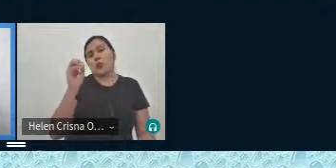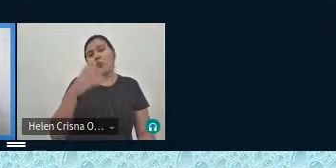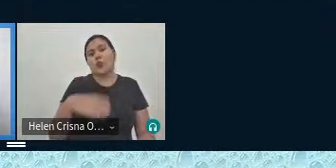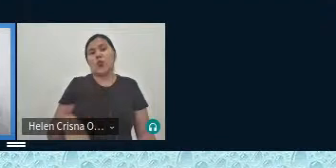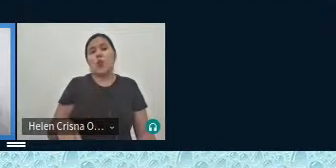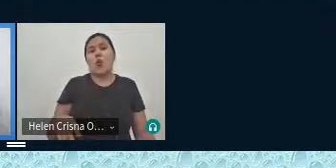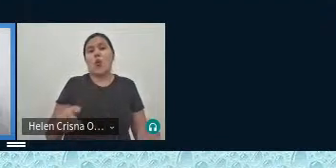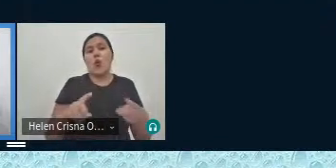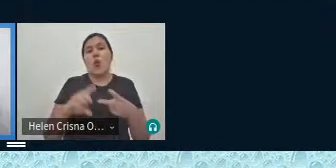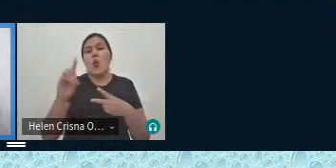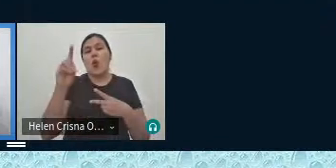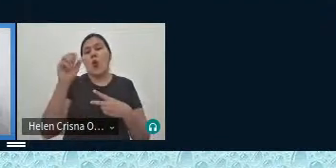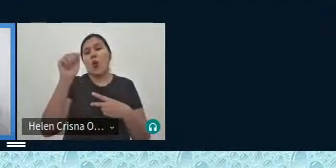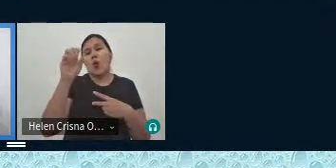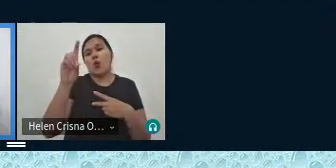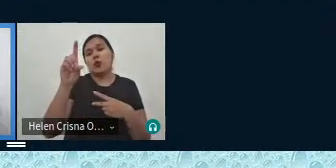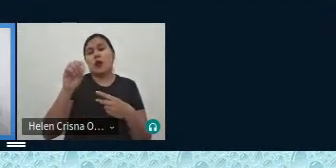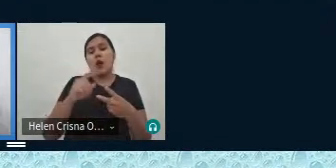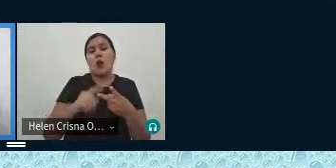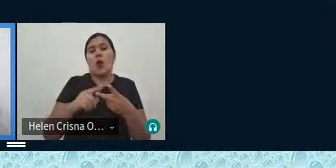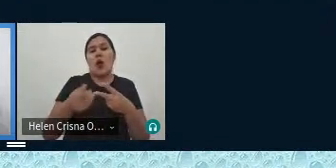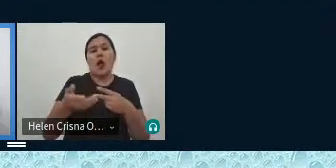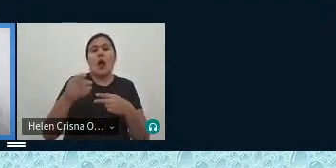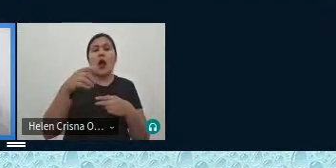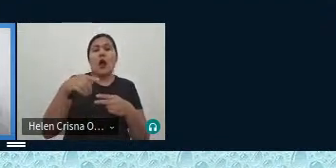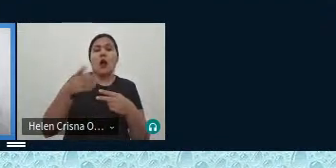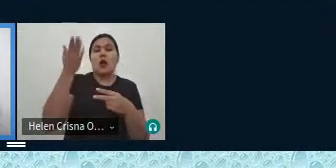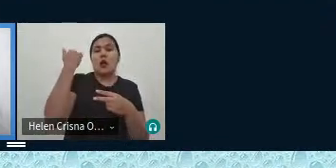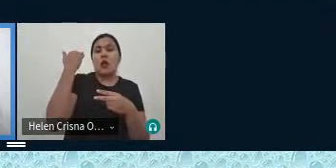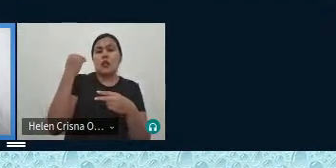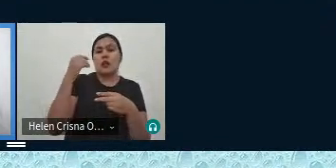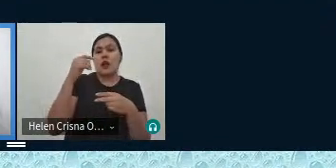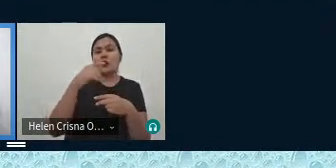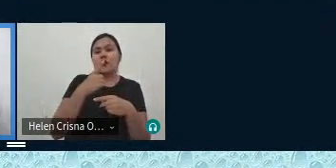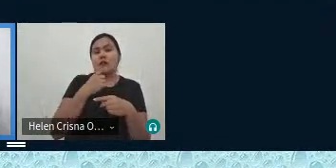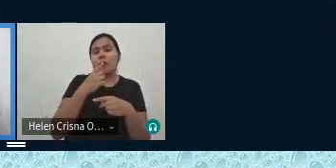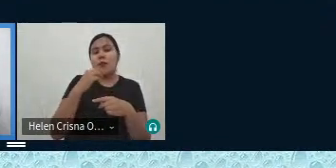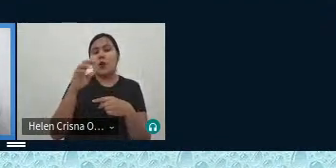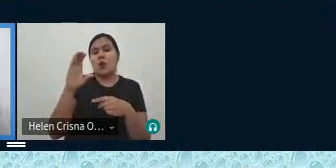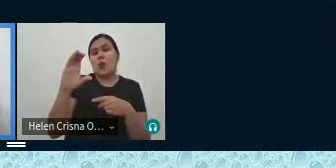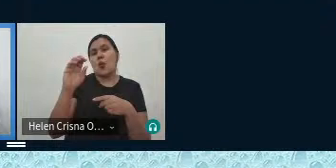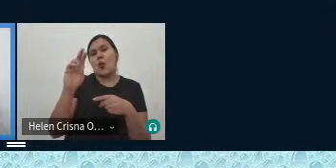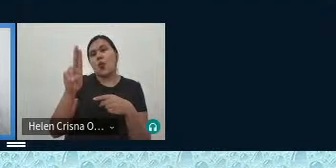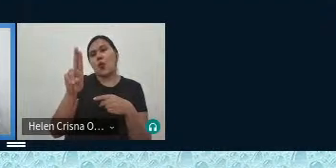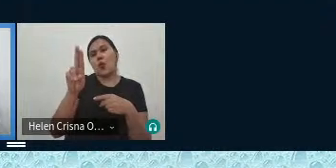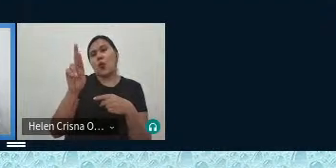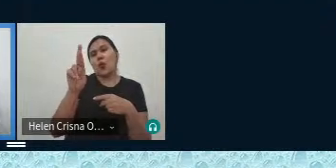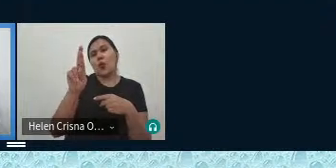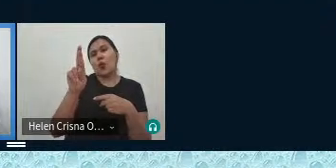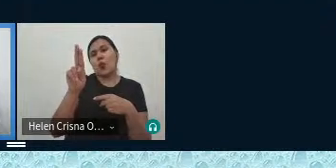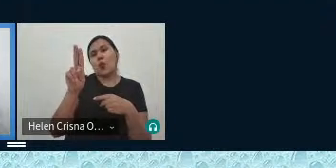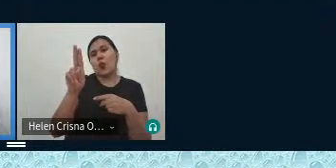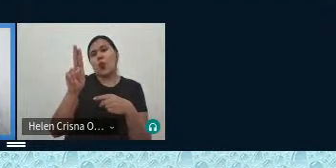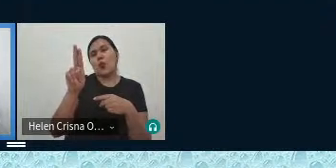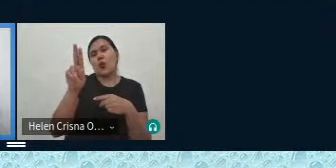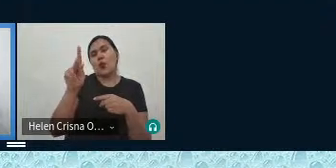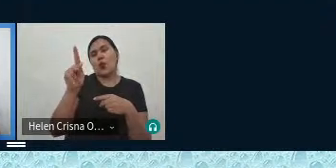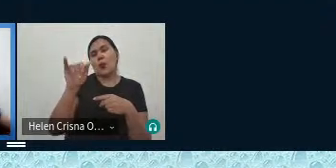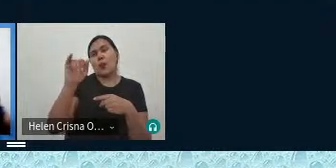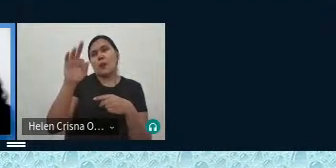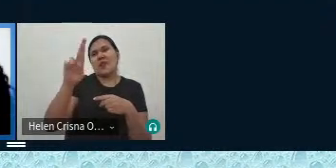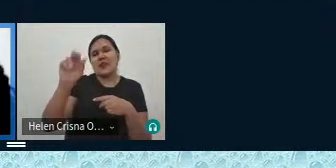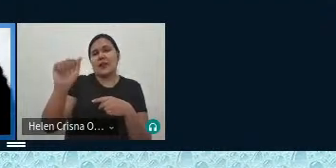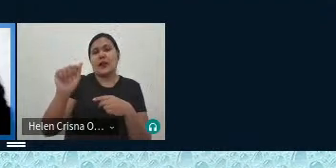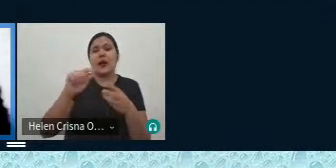o dado o boto lá atrás tem o curupira na imagem anterior tinha a uiara não sei se vocês perceberam eram